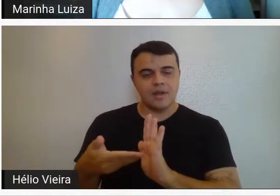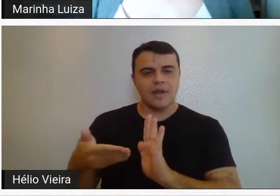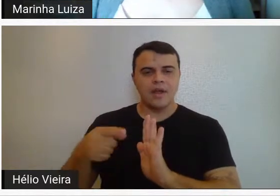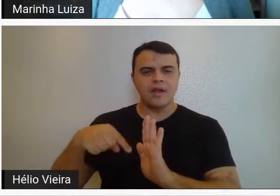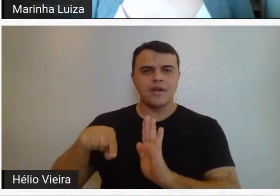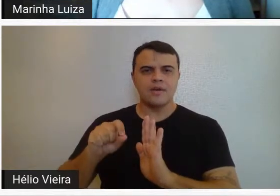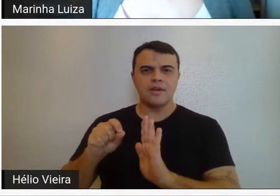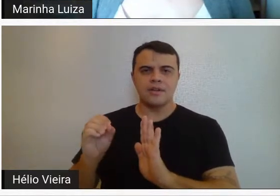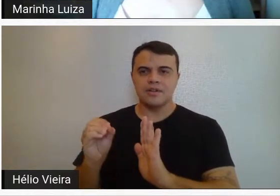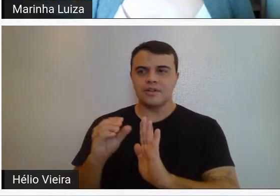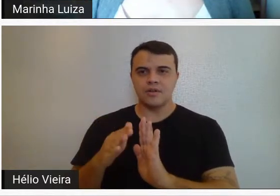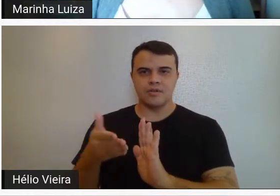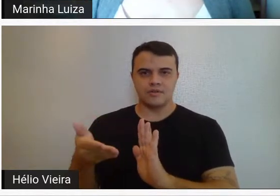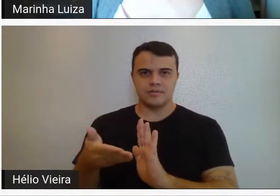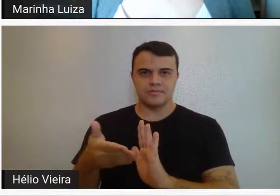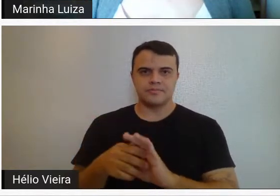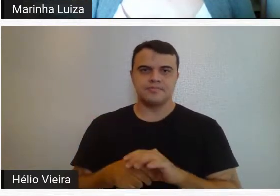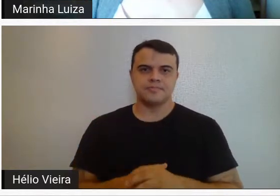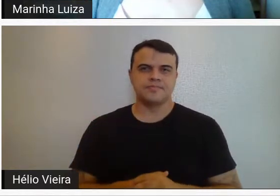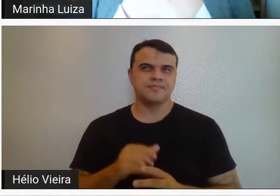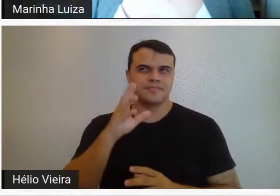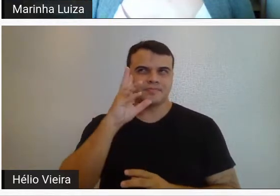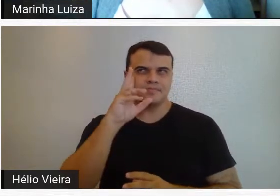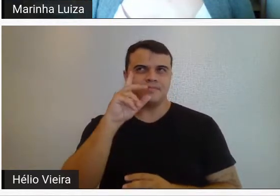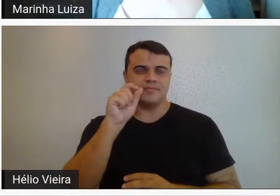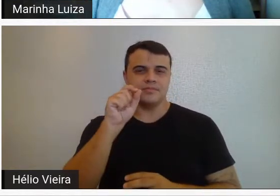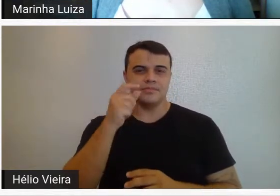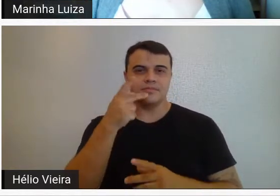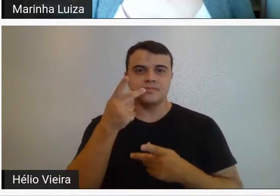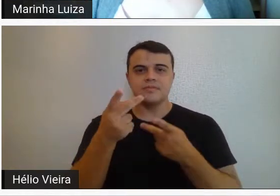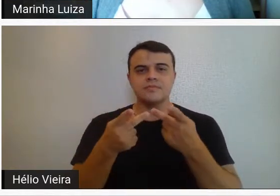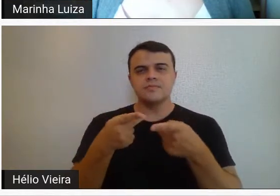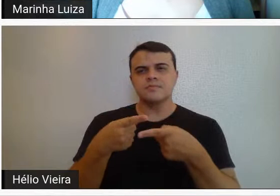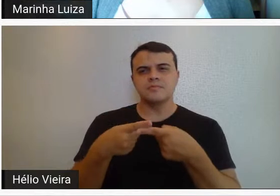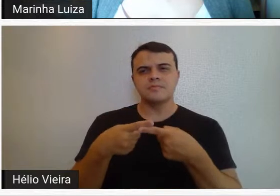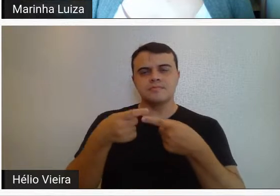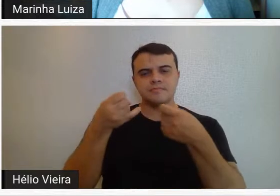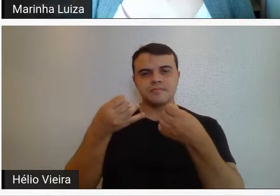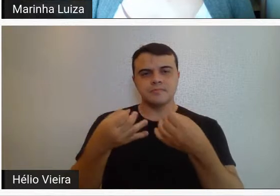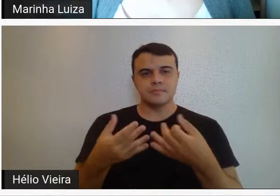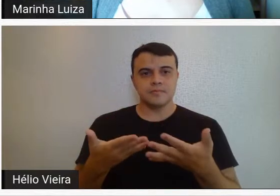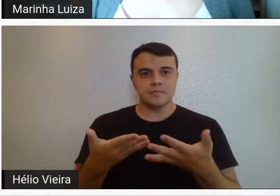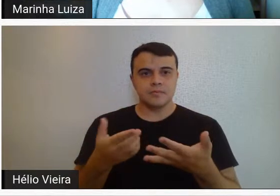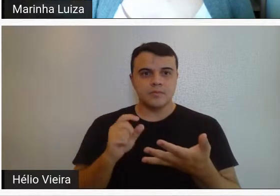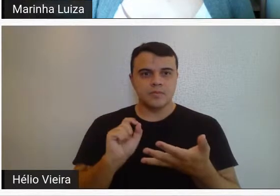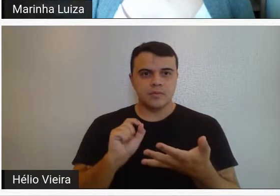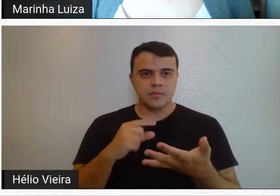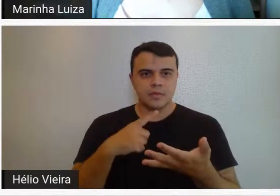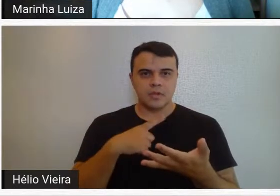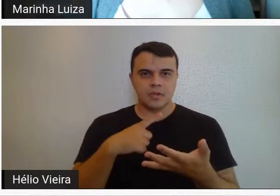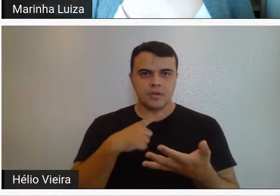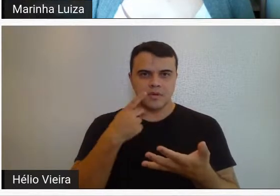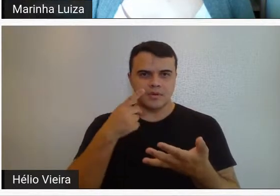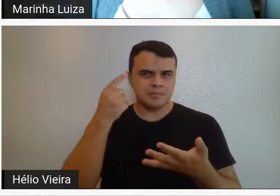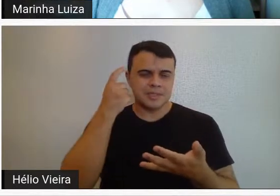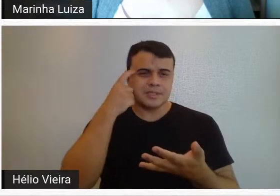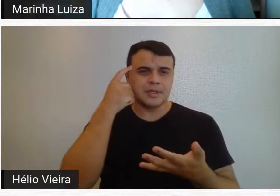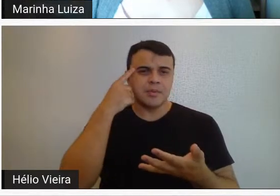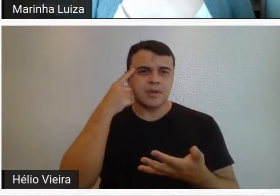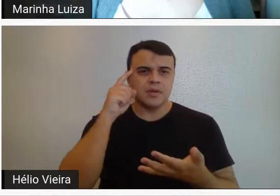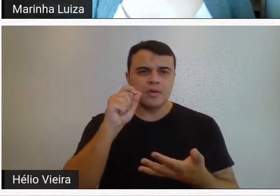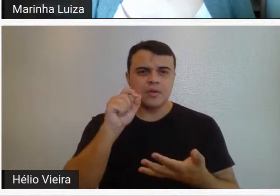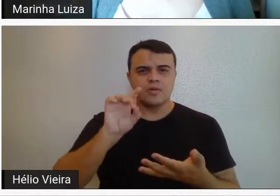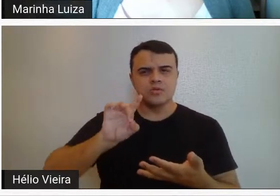nossa arte contemporânea de hoje. Eu acho que o que traz muito é justamente esse pensamento de autonomia,